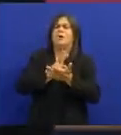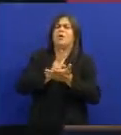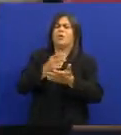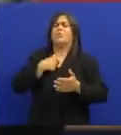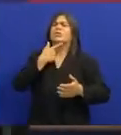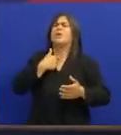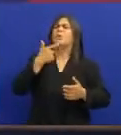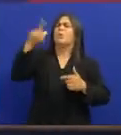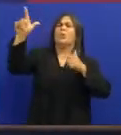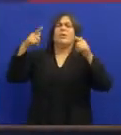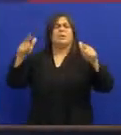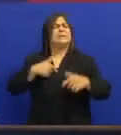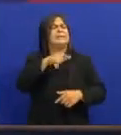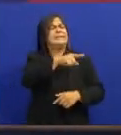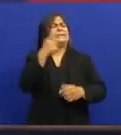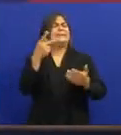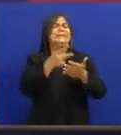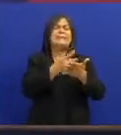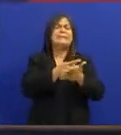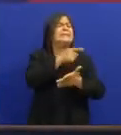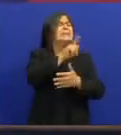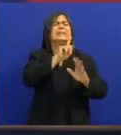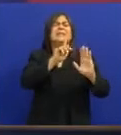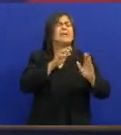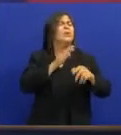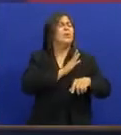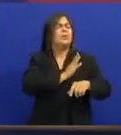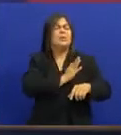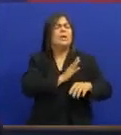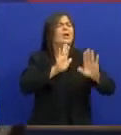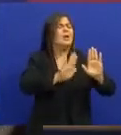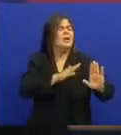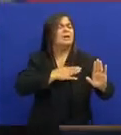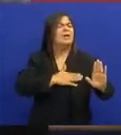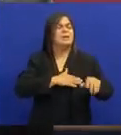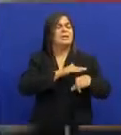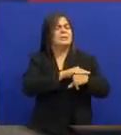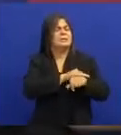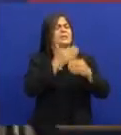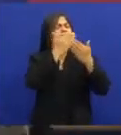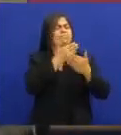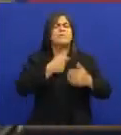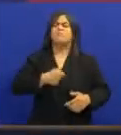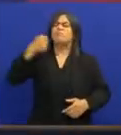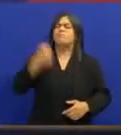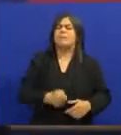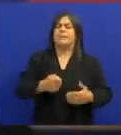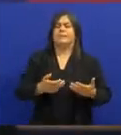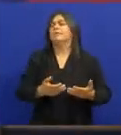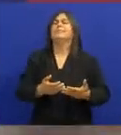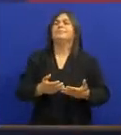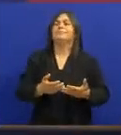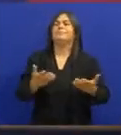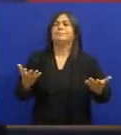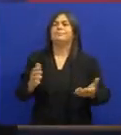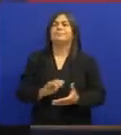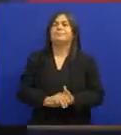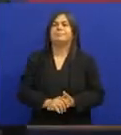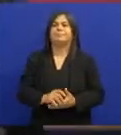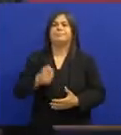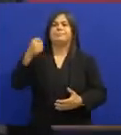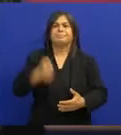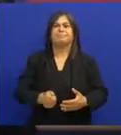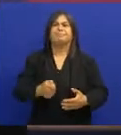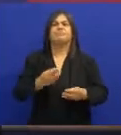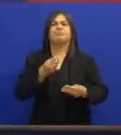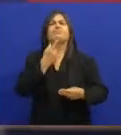prosseguindo A viagem Para ir fazer o show E eu falei para ele Não faça isso Eu tentei convencê-lo Mas ele não desistiu Eu acho que